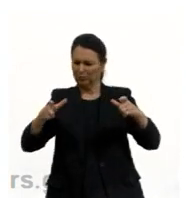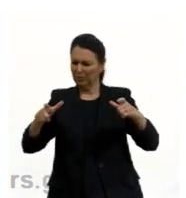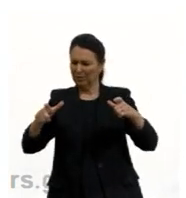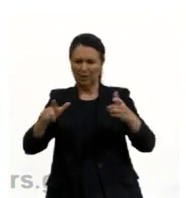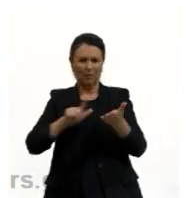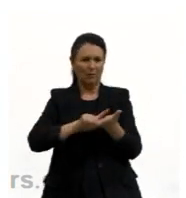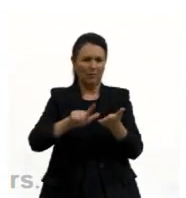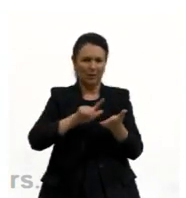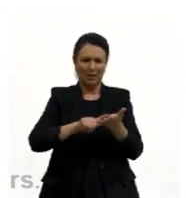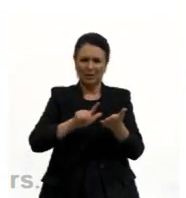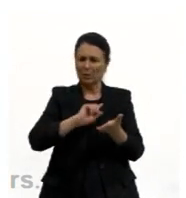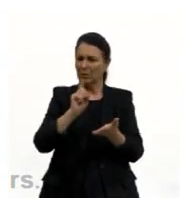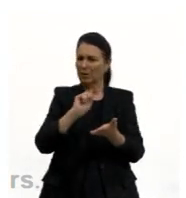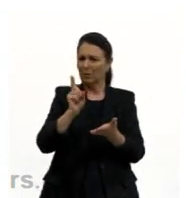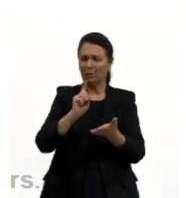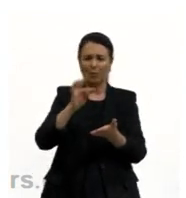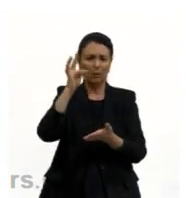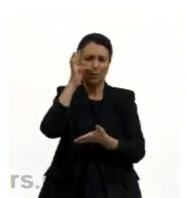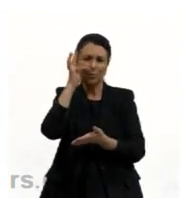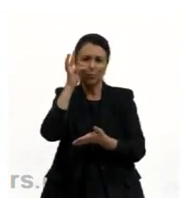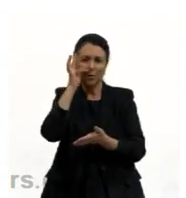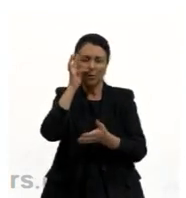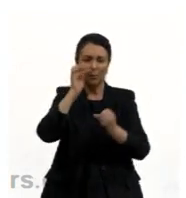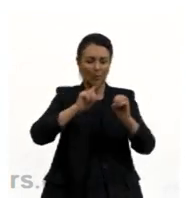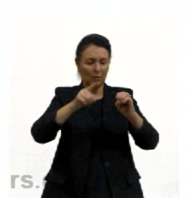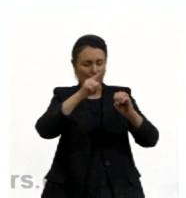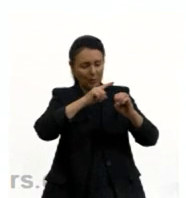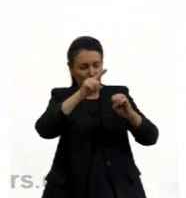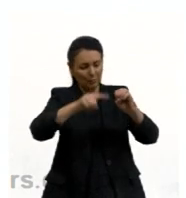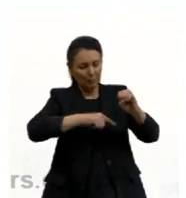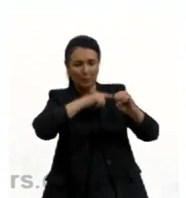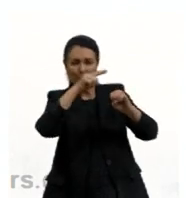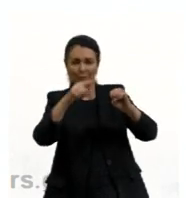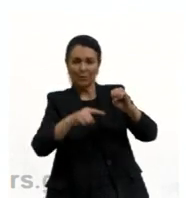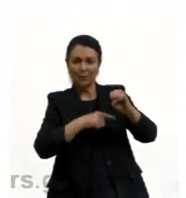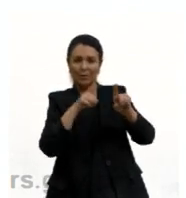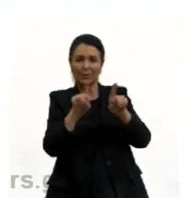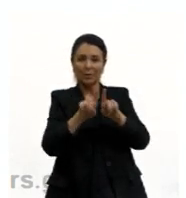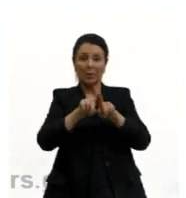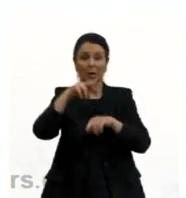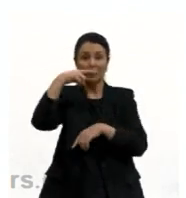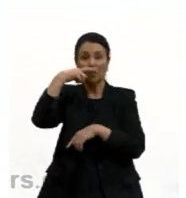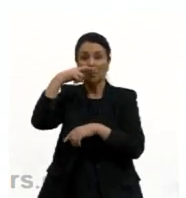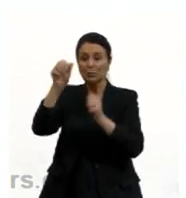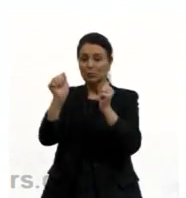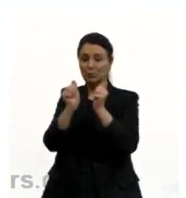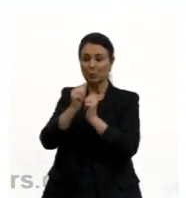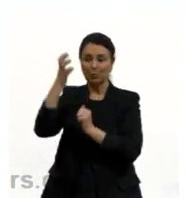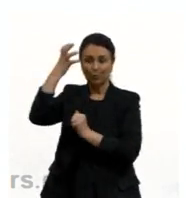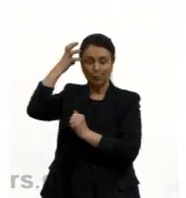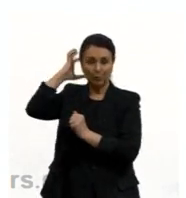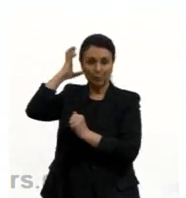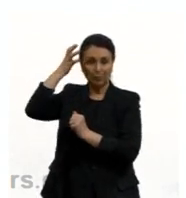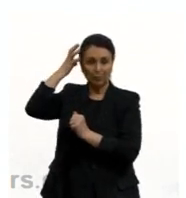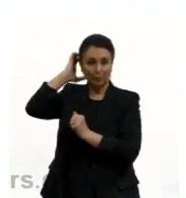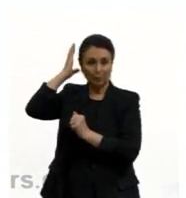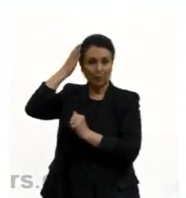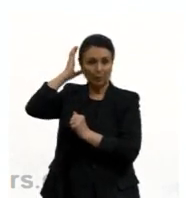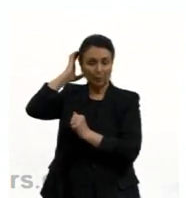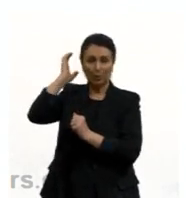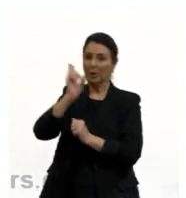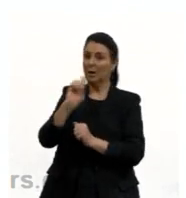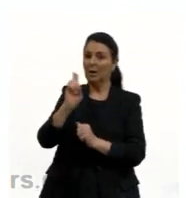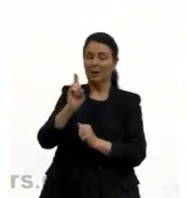Thomson. E, por fim, os orbitais, que aí sim, os orbitais também foi Rutherford, junto com Born, não foi Thomson. Então, a alternativa